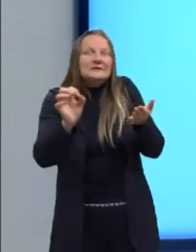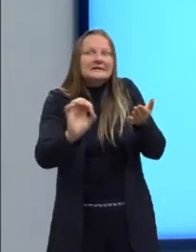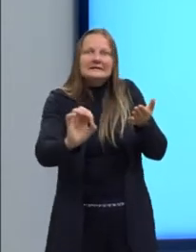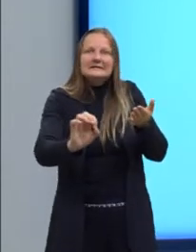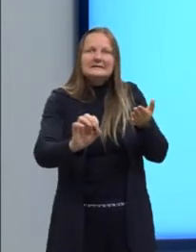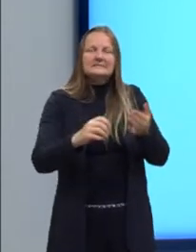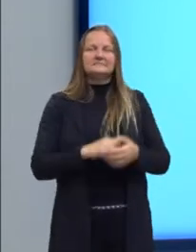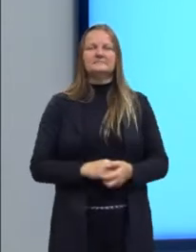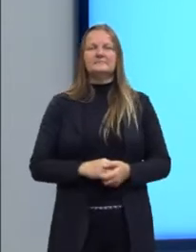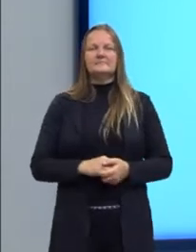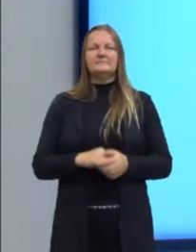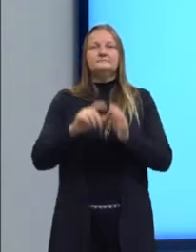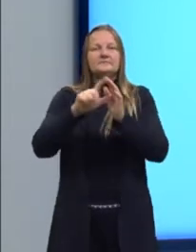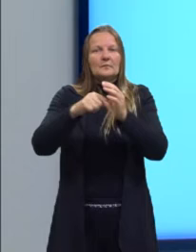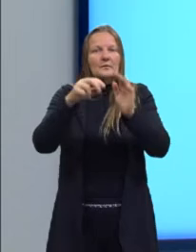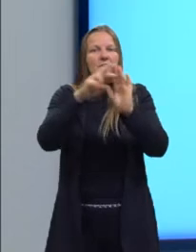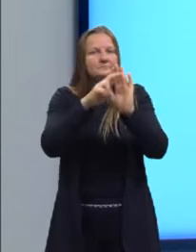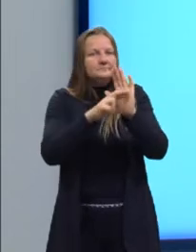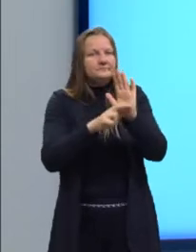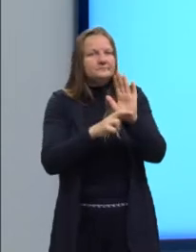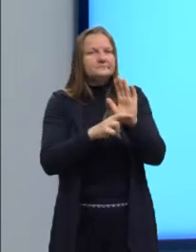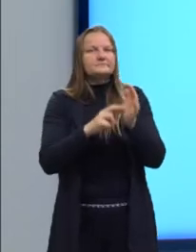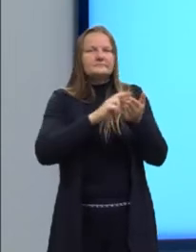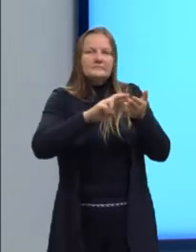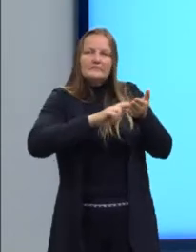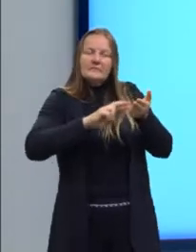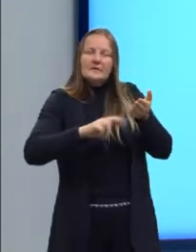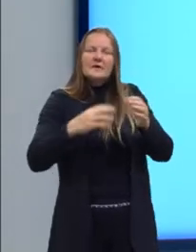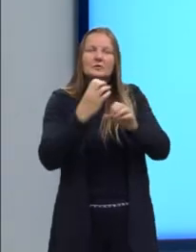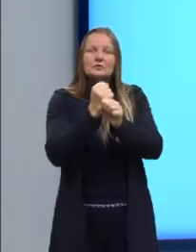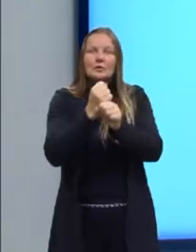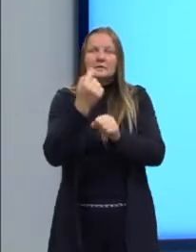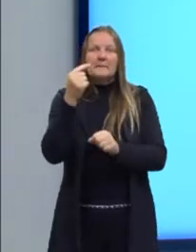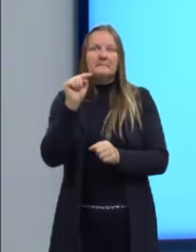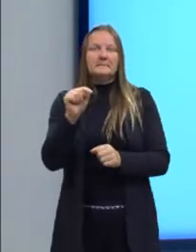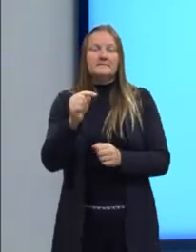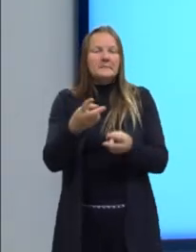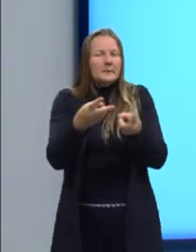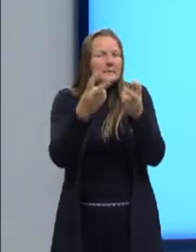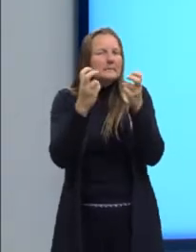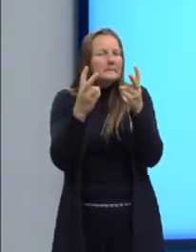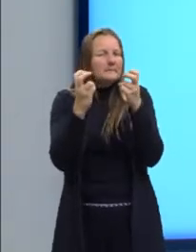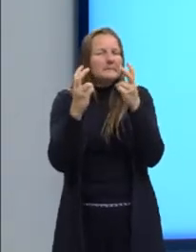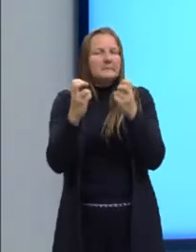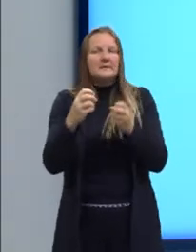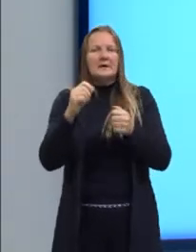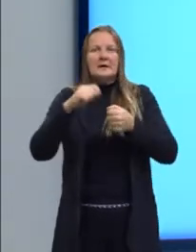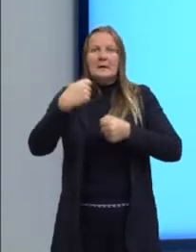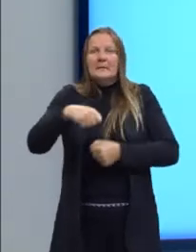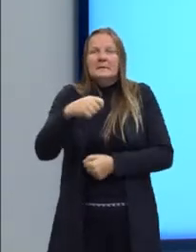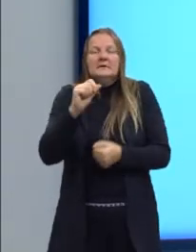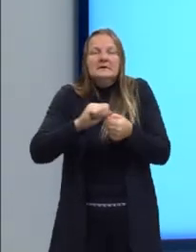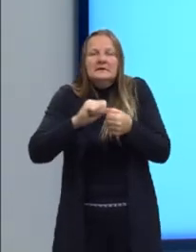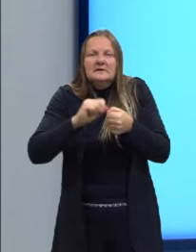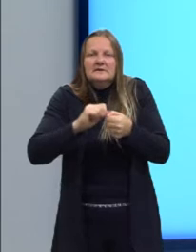ver agora em seguidinha. Na redação nota mil, vamos perceber o que precisa para